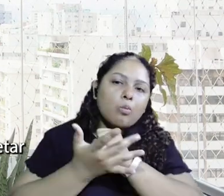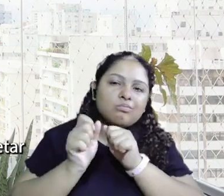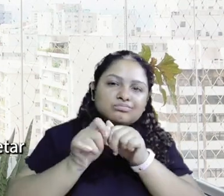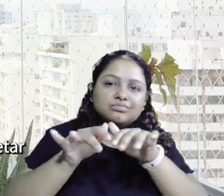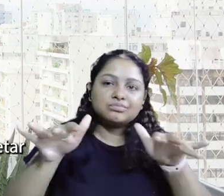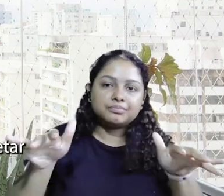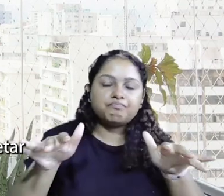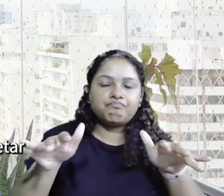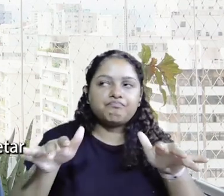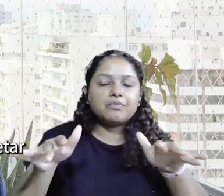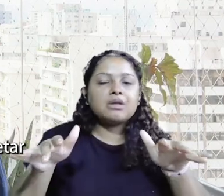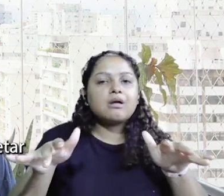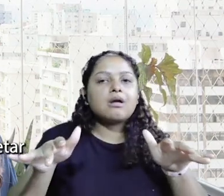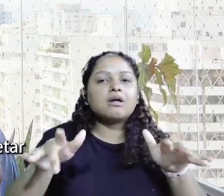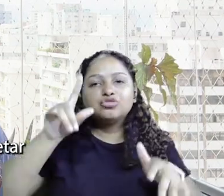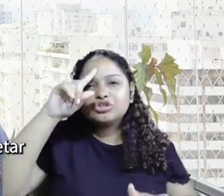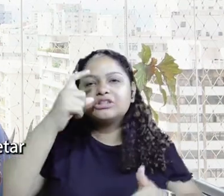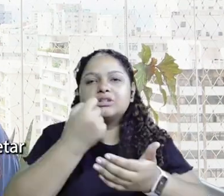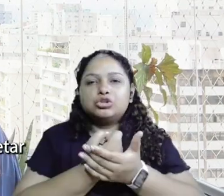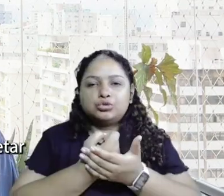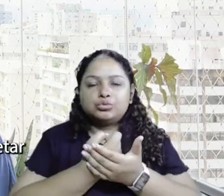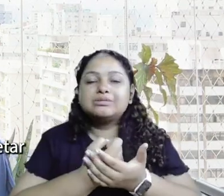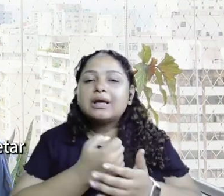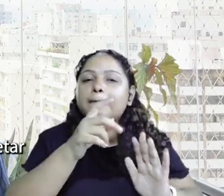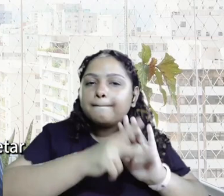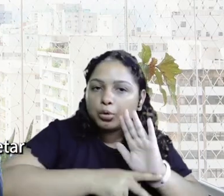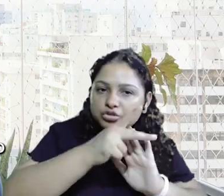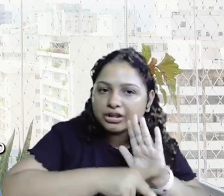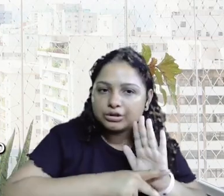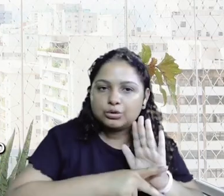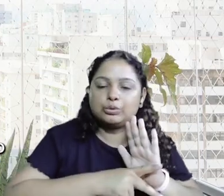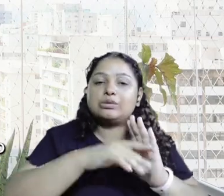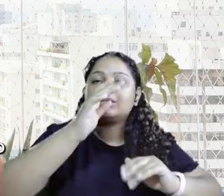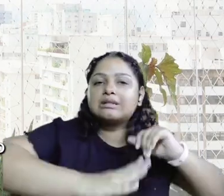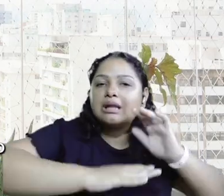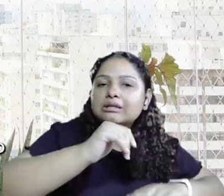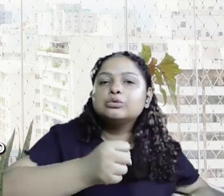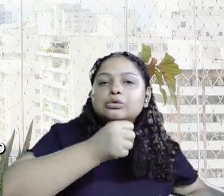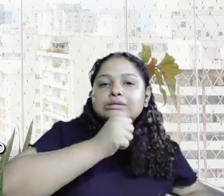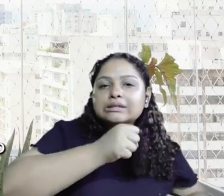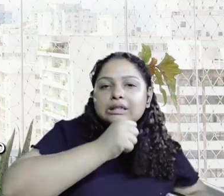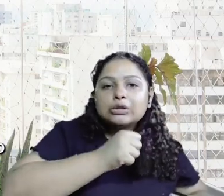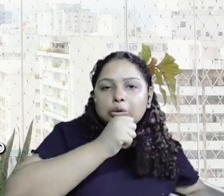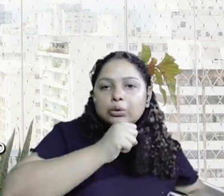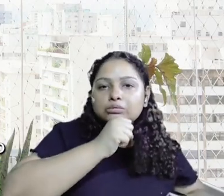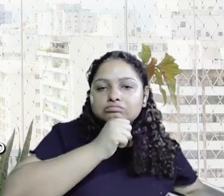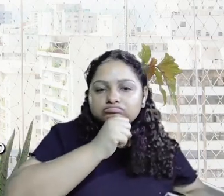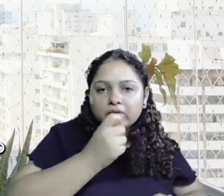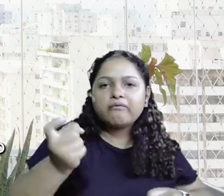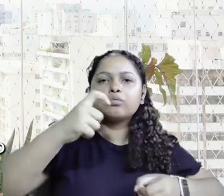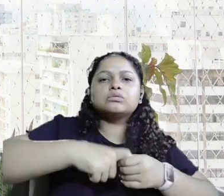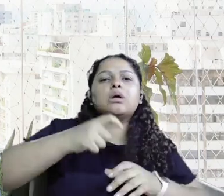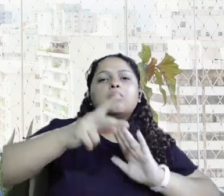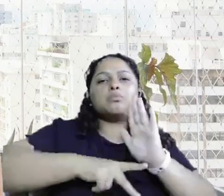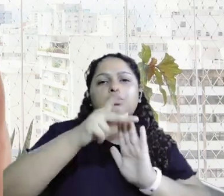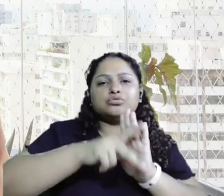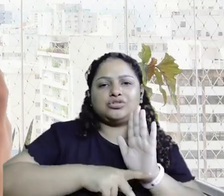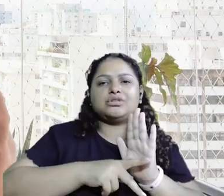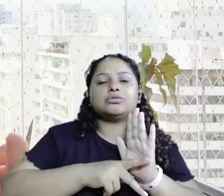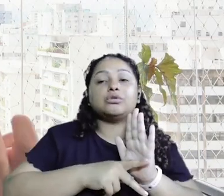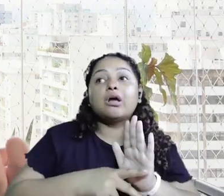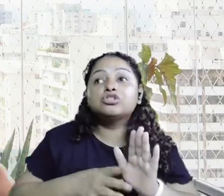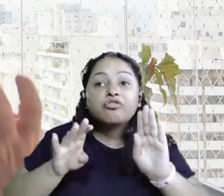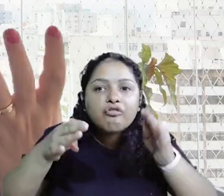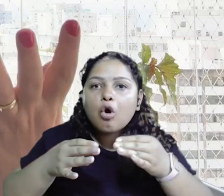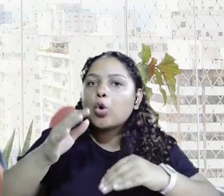a gente tomou a decisão de desengavetar a história da Talento Sênior, porque hoje, o mercado entende isso que a gente tá falando, de que é